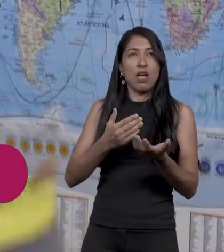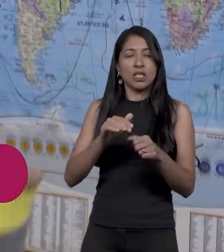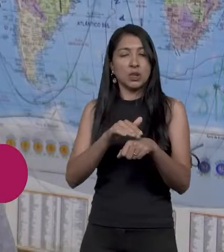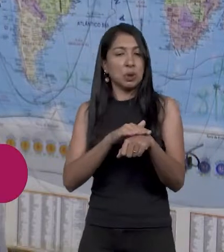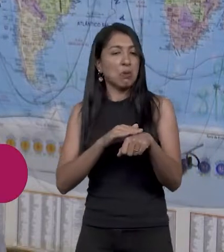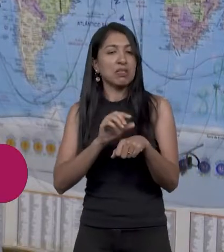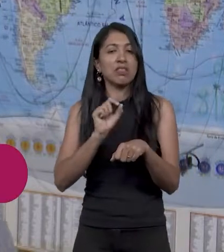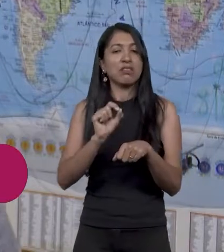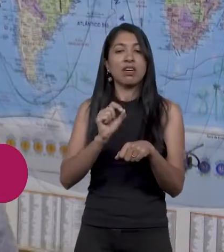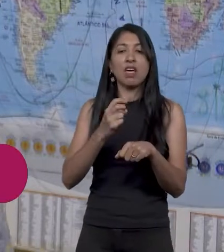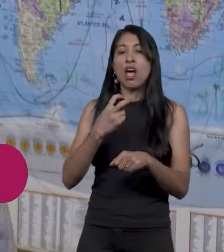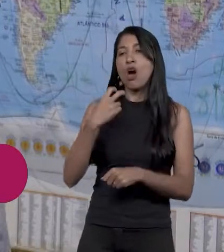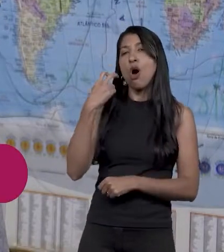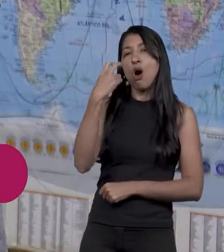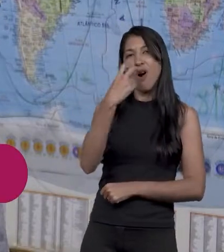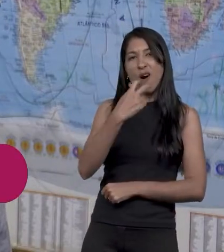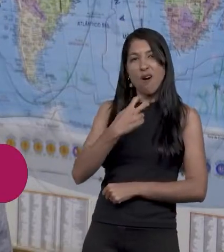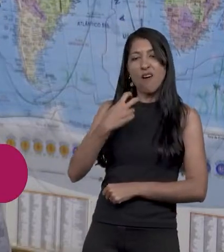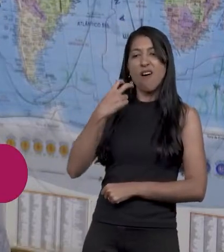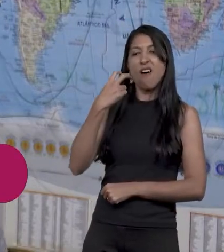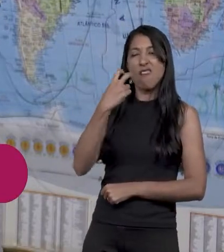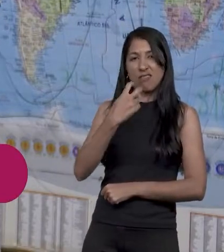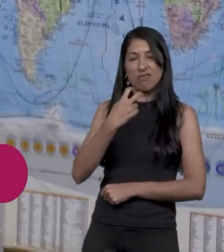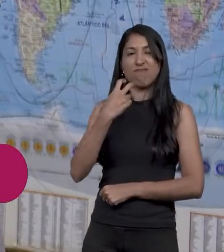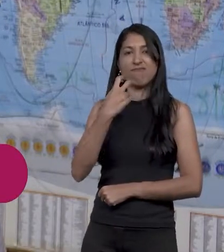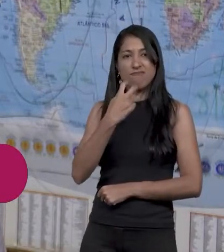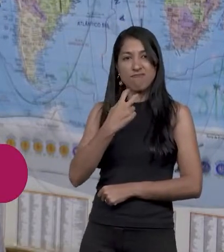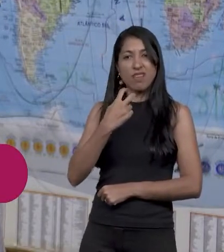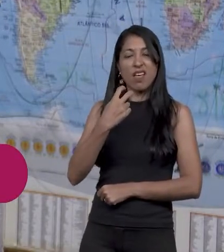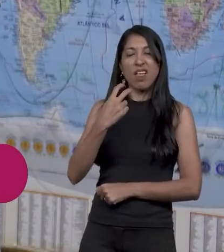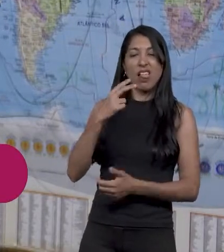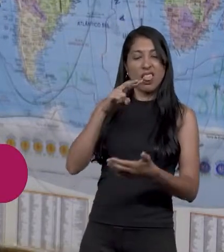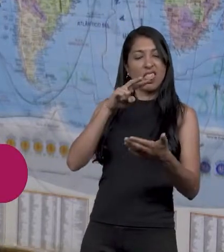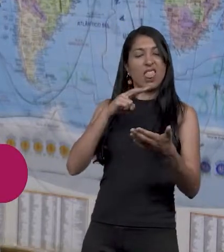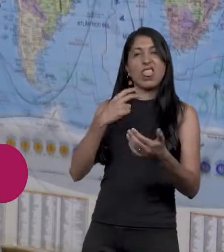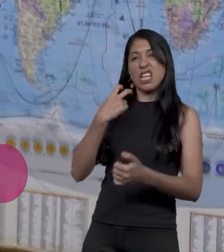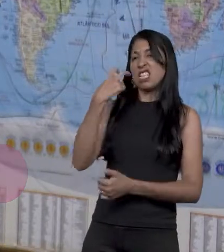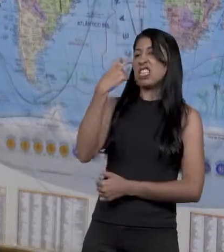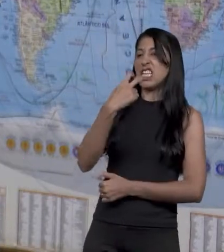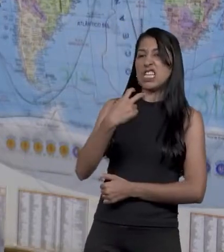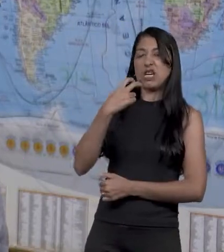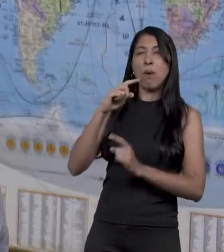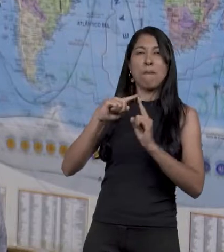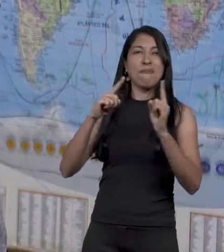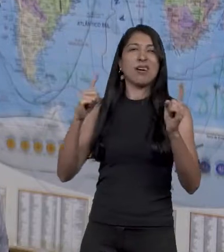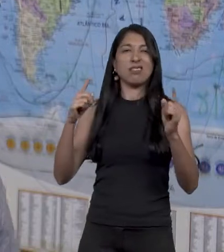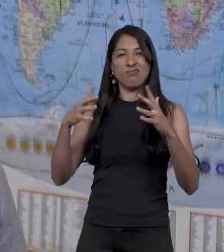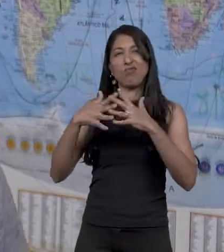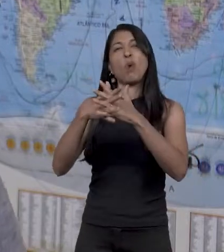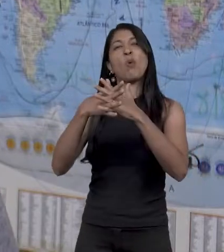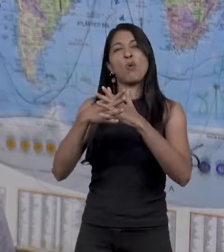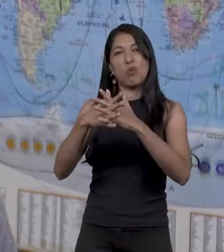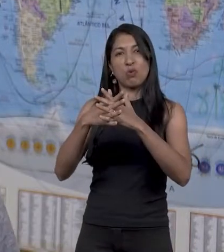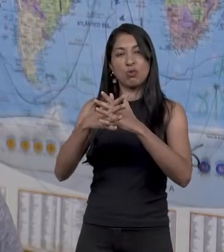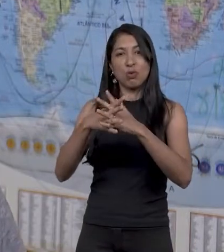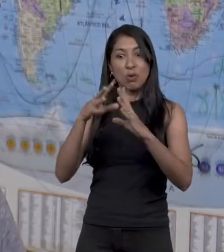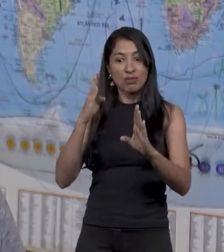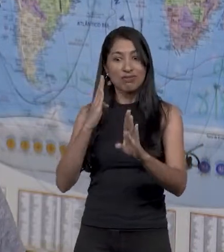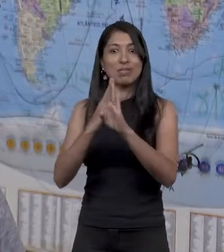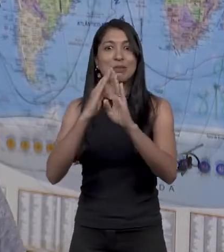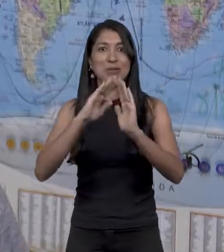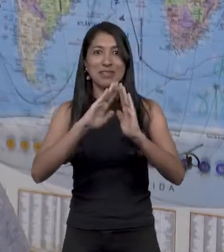assim, oralizar a mente. Eu falava com eles, eles liam a leitura labial, mas era muito difícil deles entenderem. Quando eles